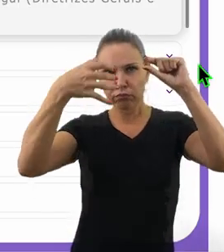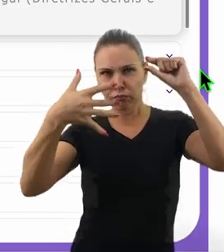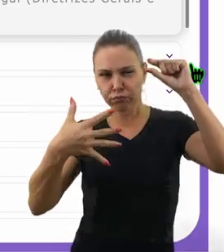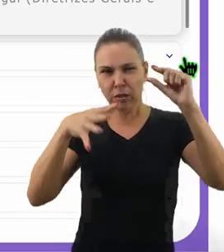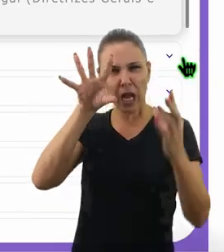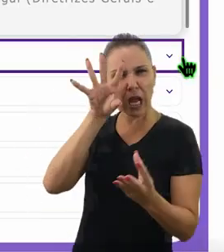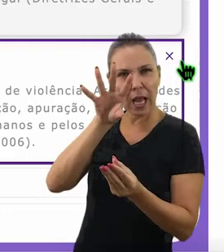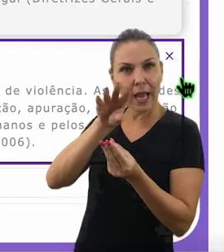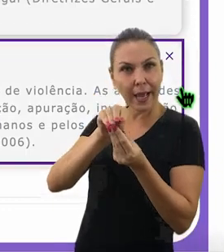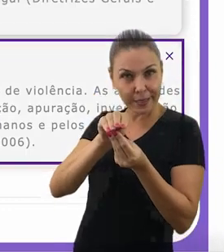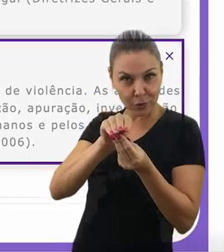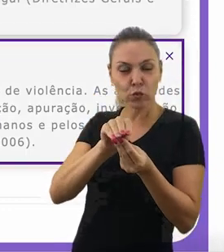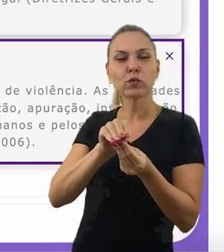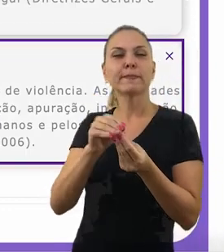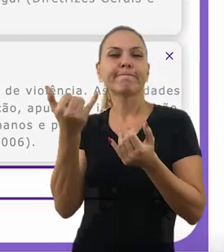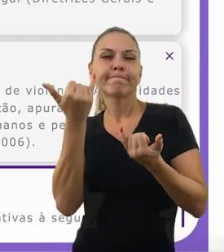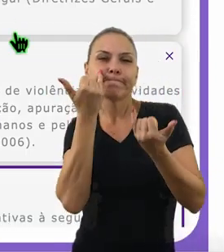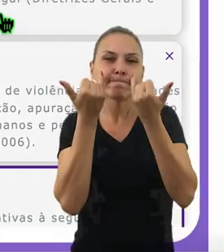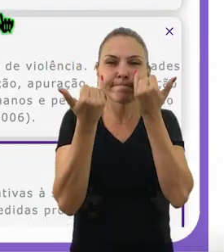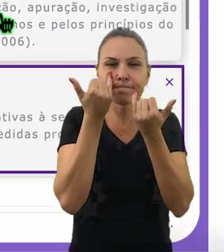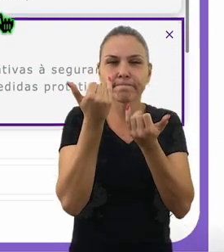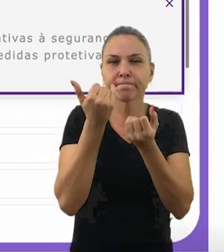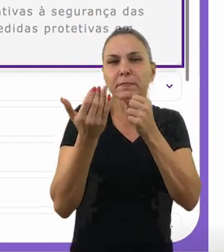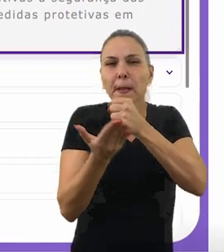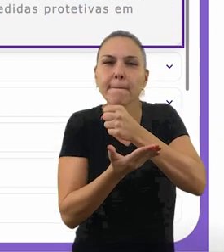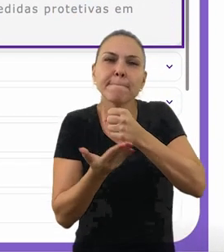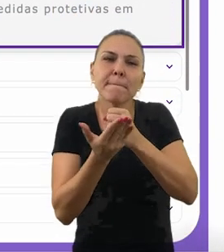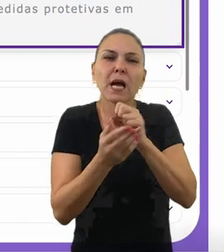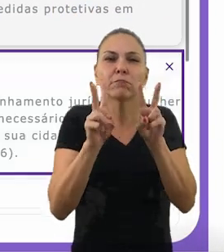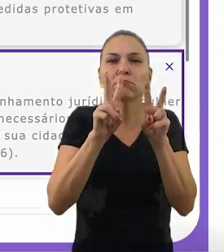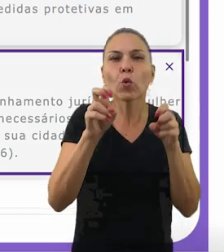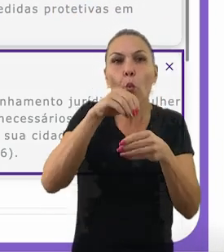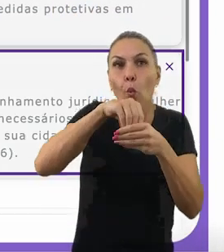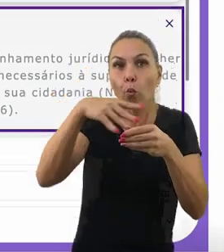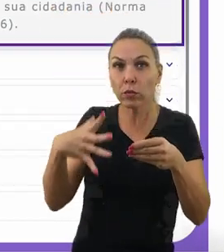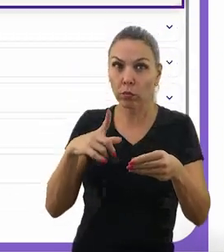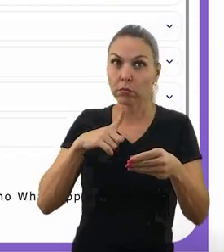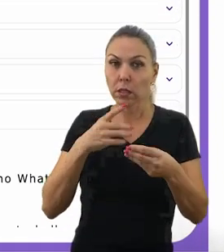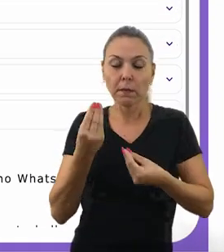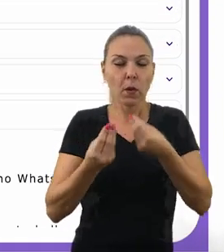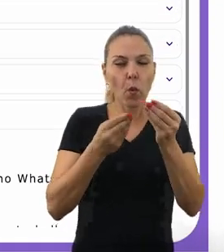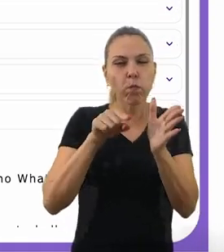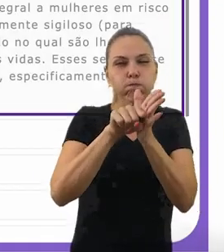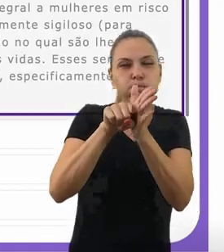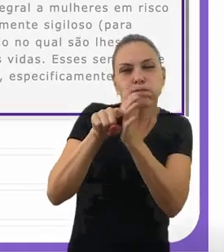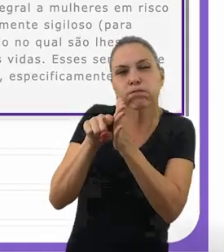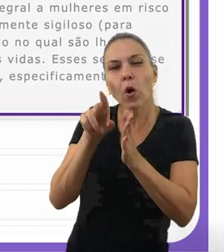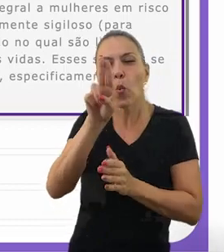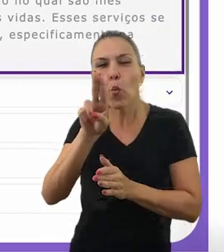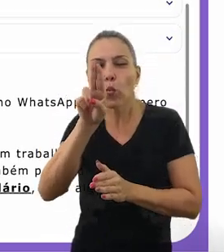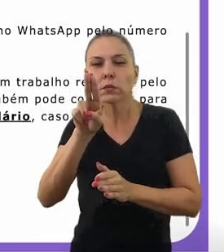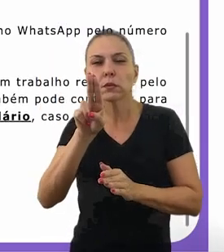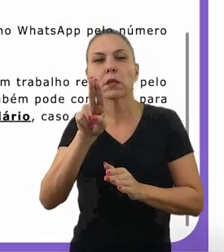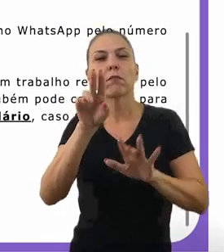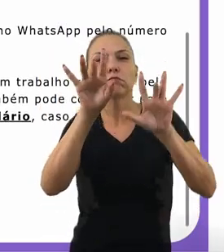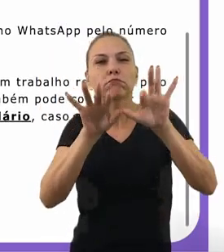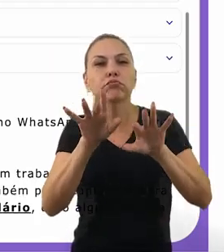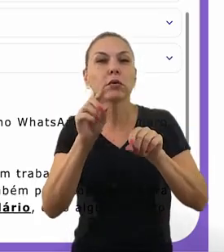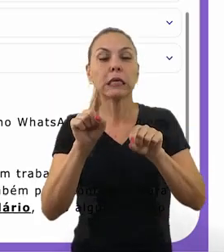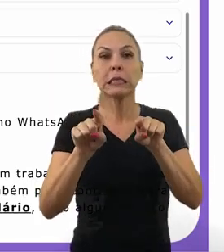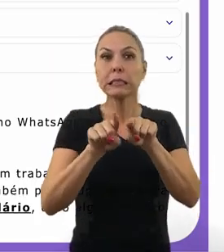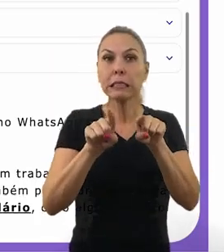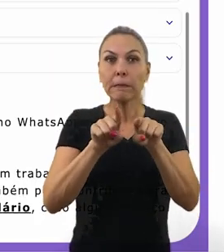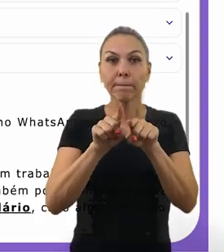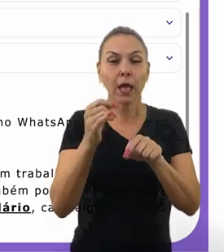encontrará um breve resumo com informação introdutória sobre o conteúdo do painel e como navegar. Além disso, poderá se informar